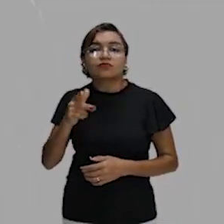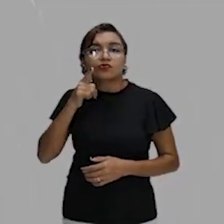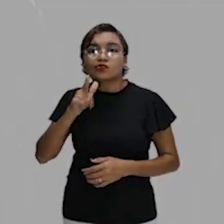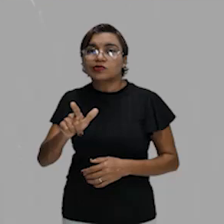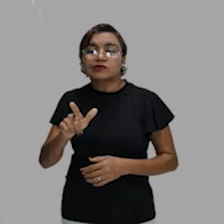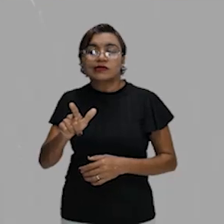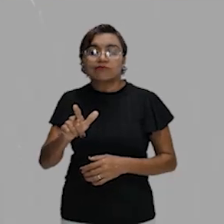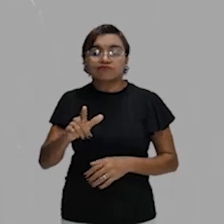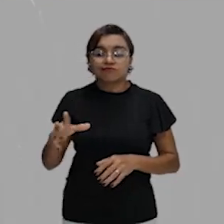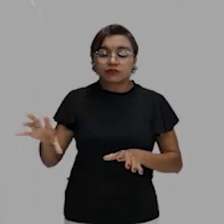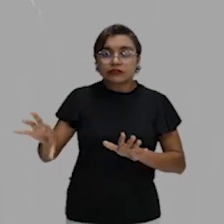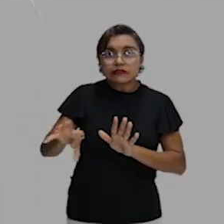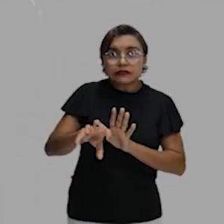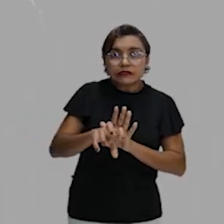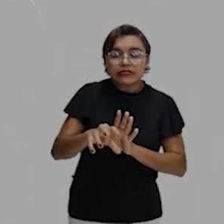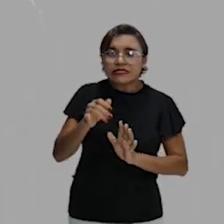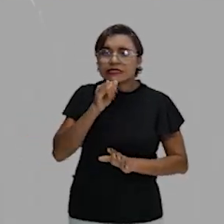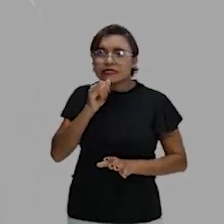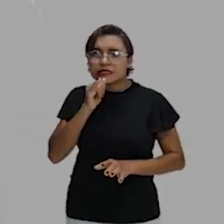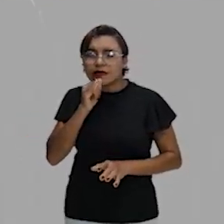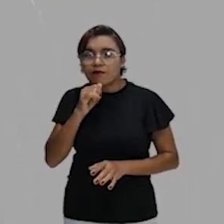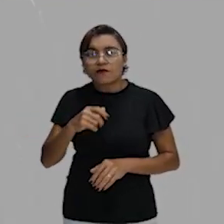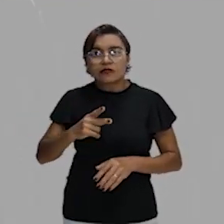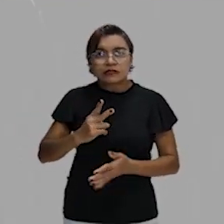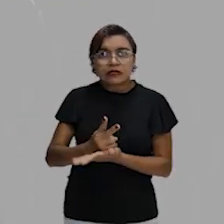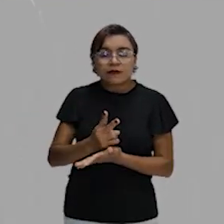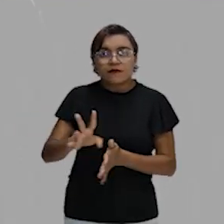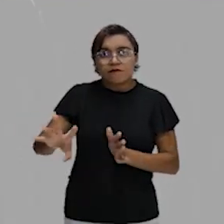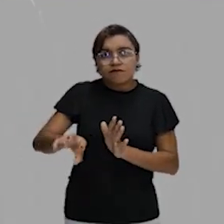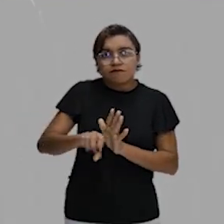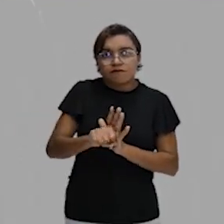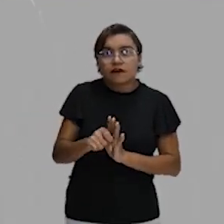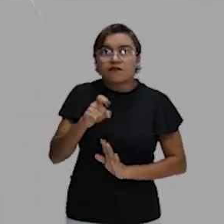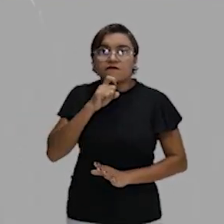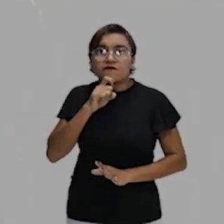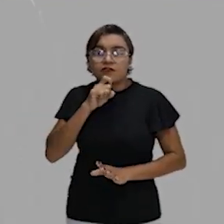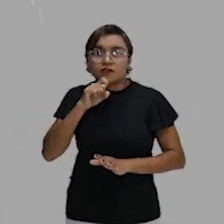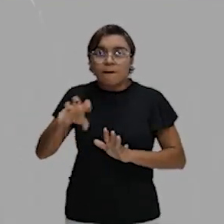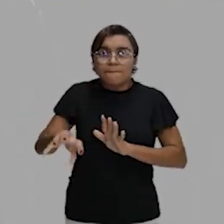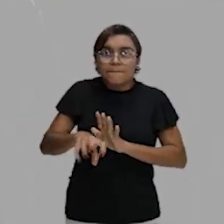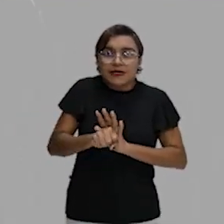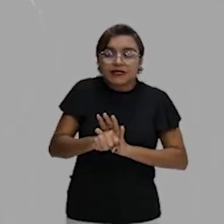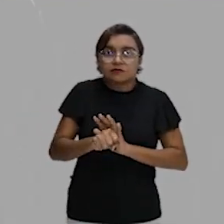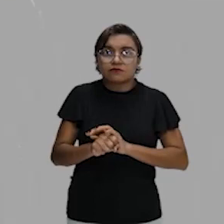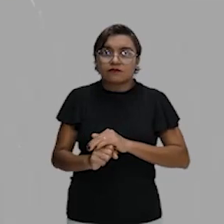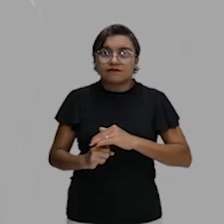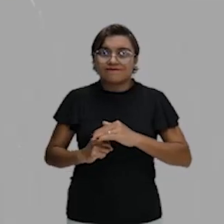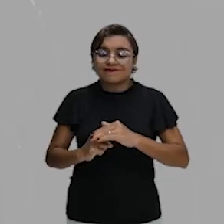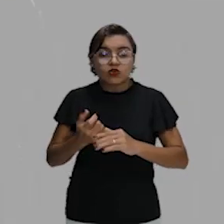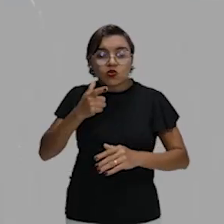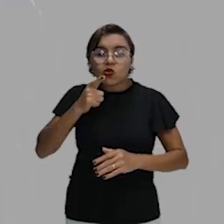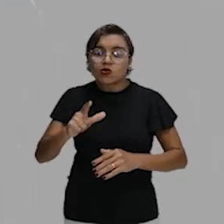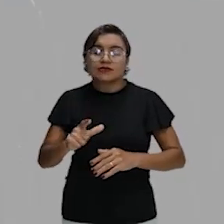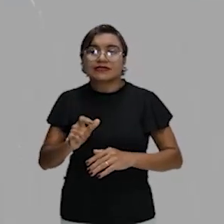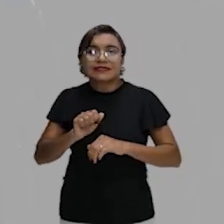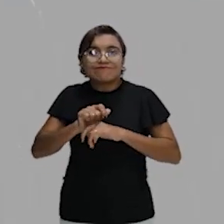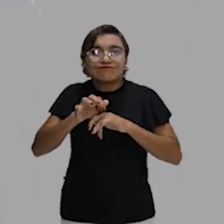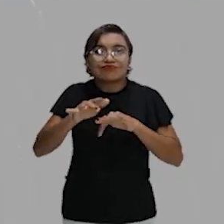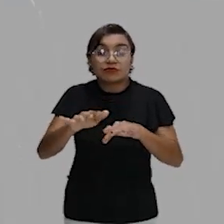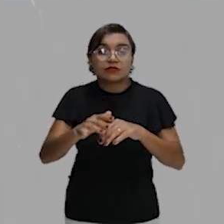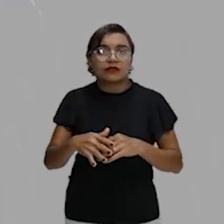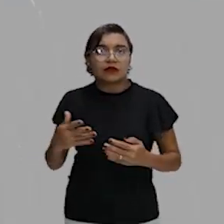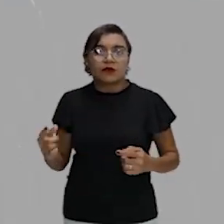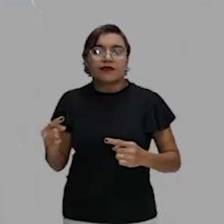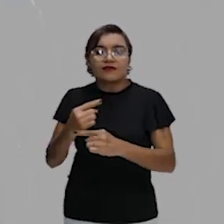superfície, e o ar frio fica preso embaixo. E aí, nós temos a chamada inversão térmica, galera. Está